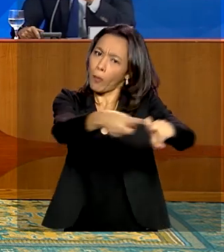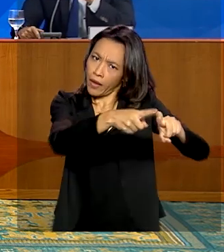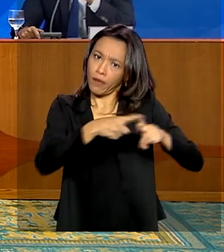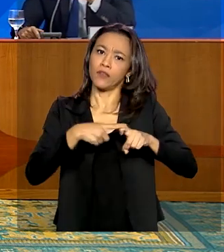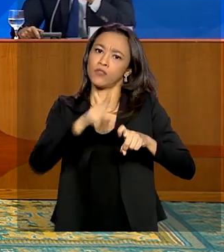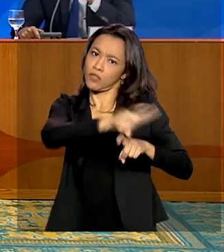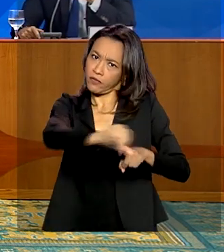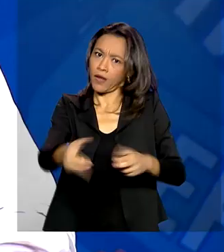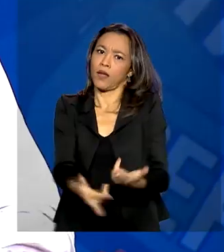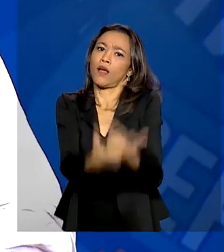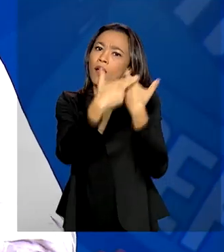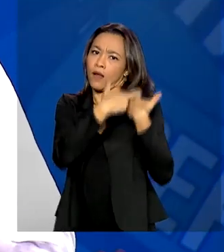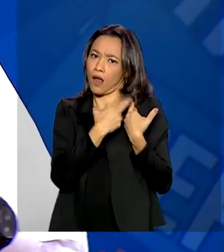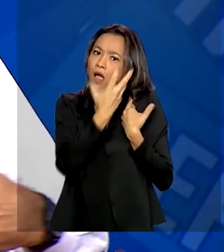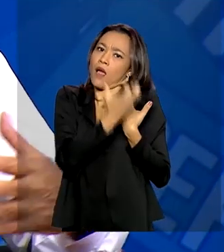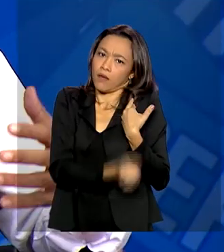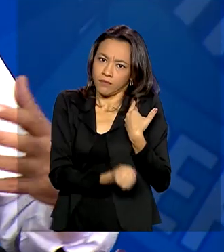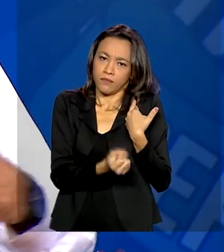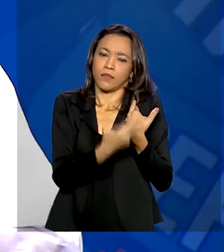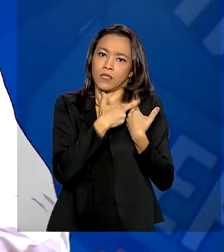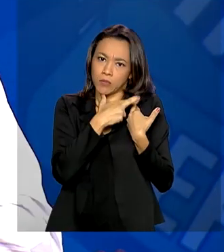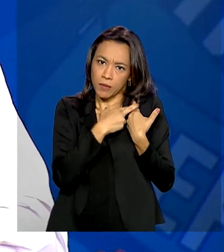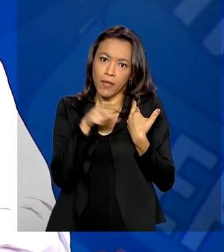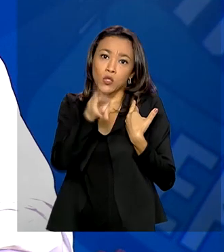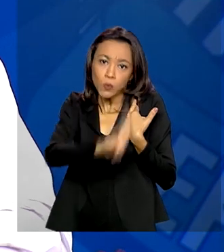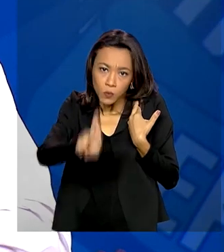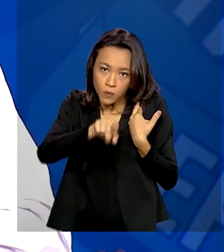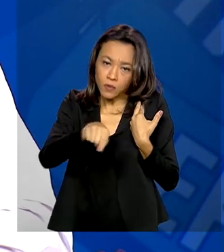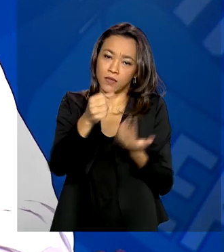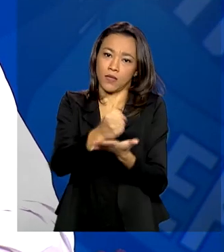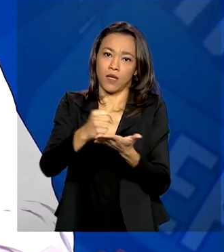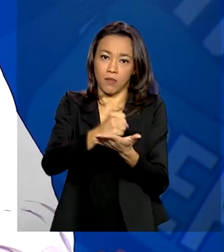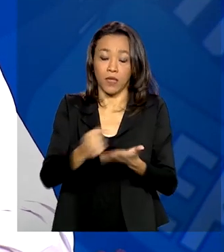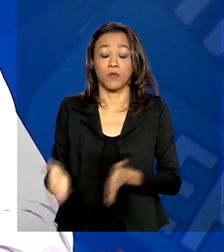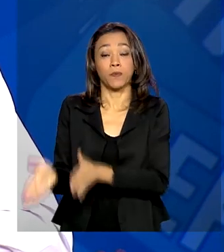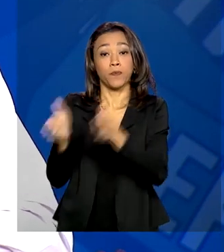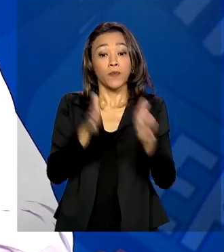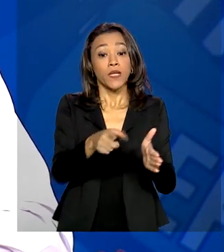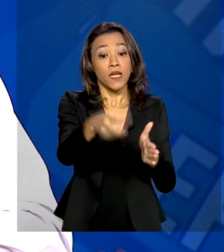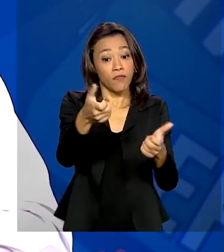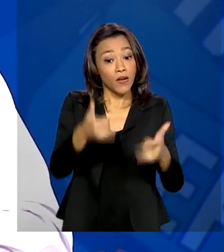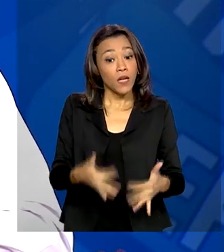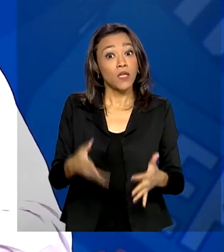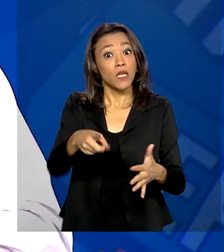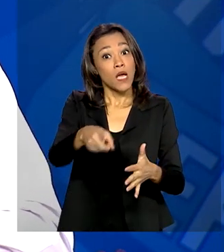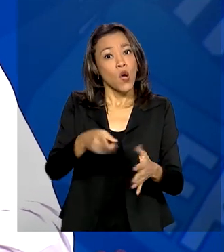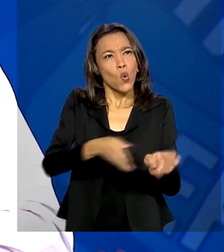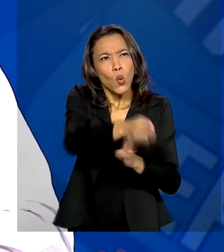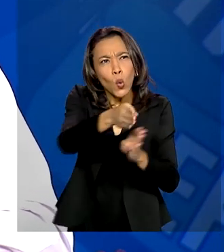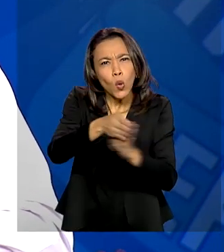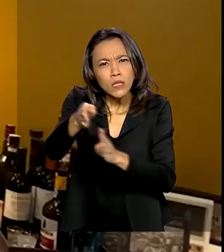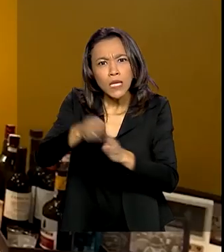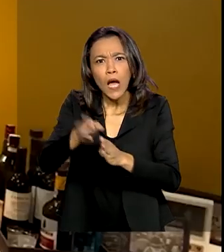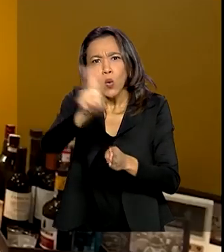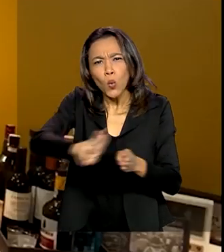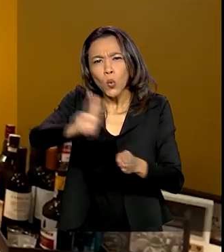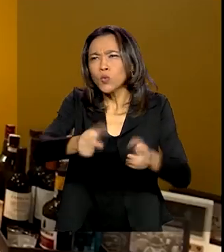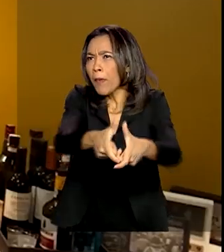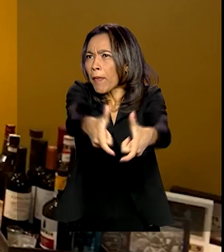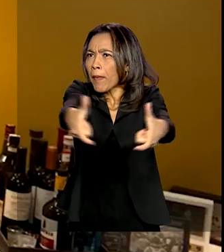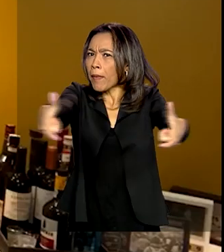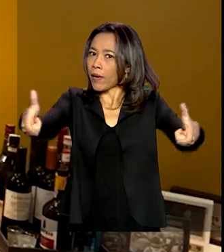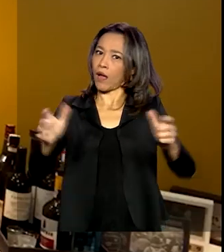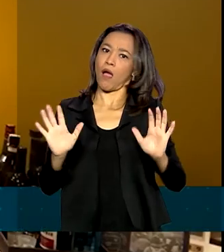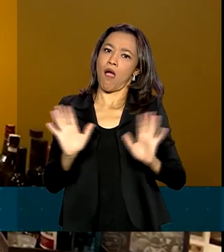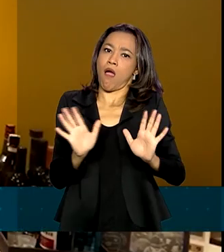assumir os riscos. Segundo Mandetta, ainda é cedo para o Ministério da Saúde recomendar o uso amplo do medicamento. O Ministro da